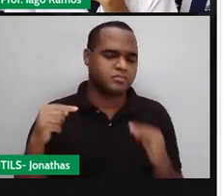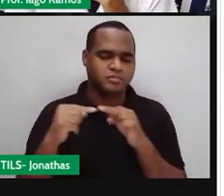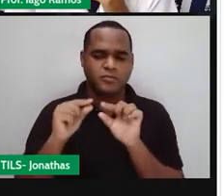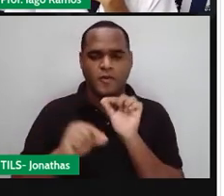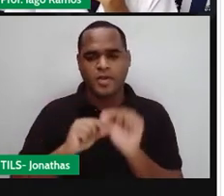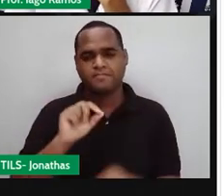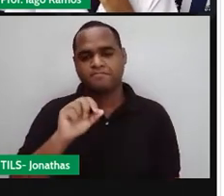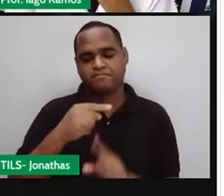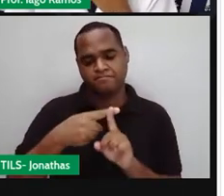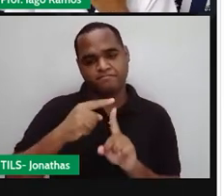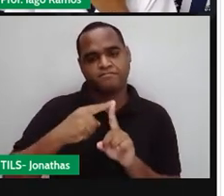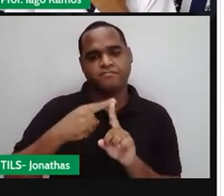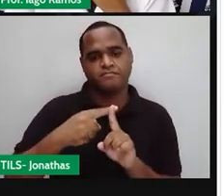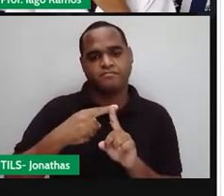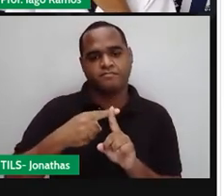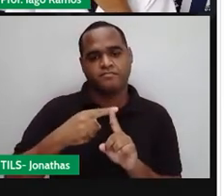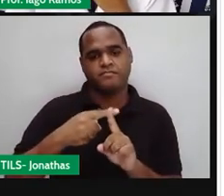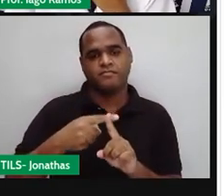deu positivo.